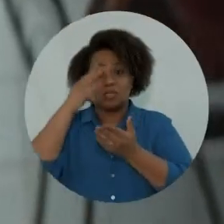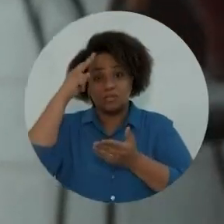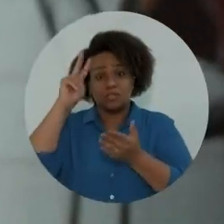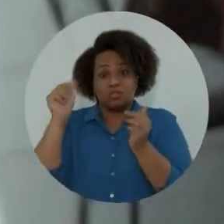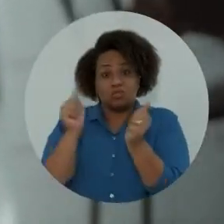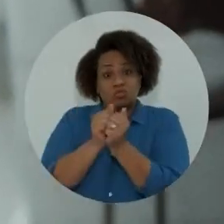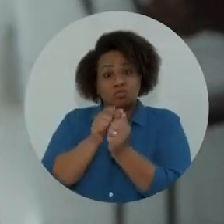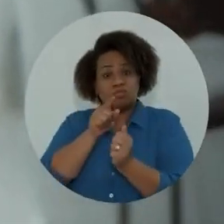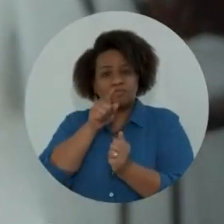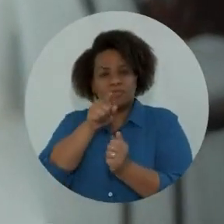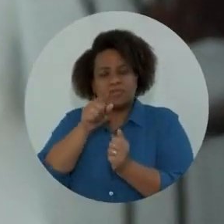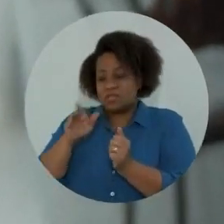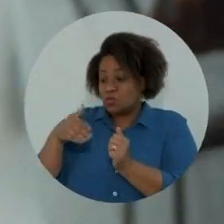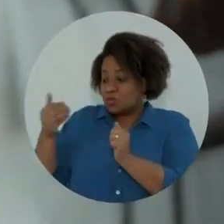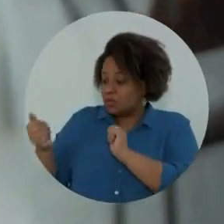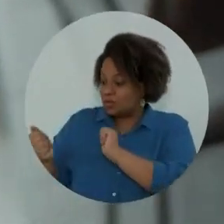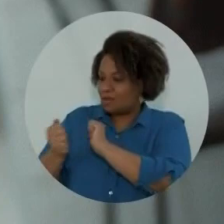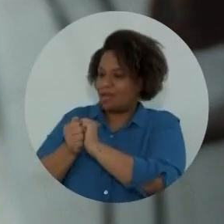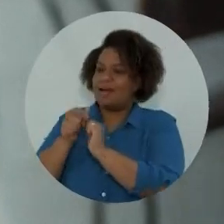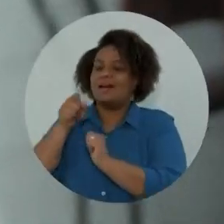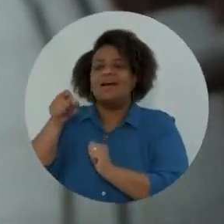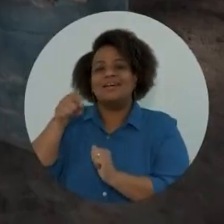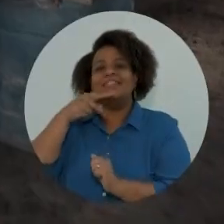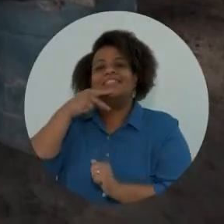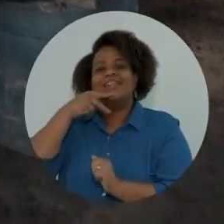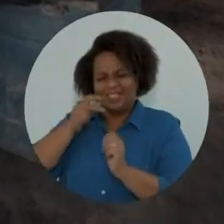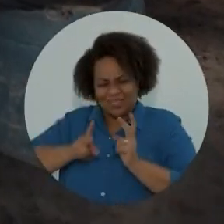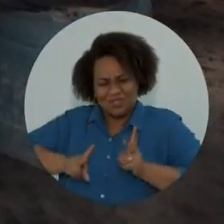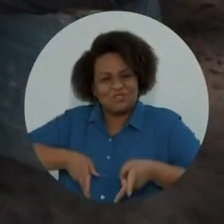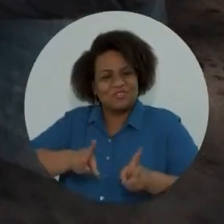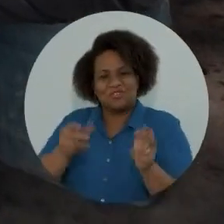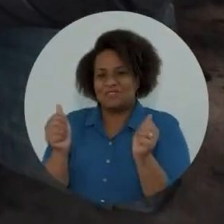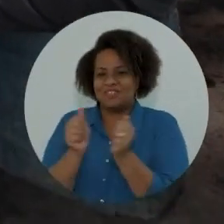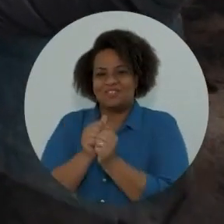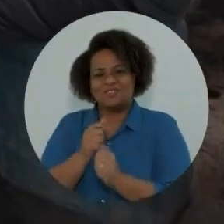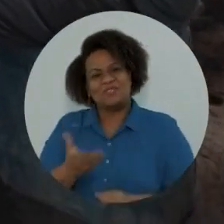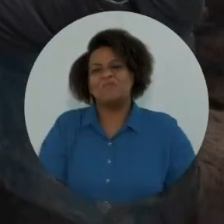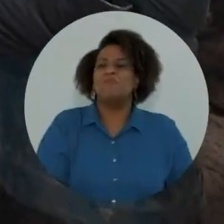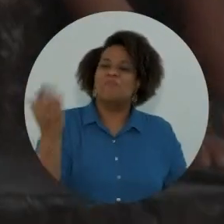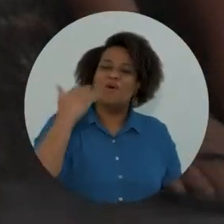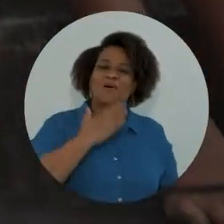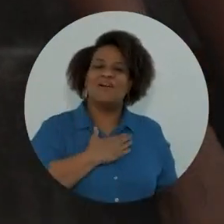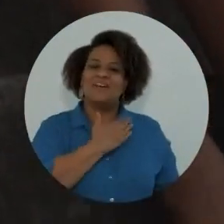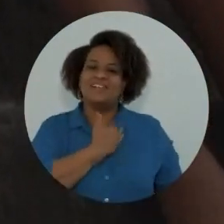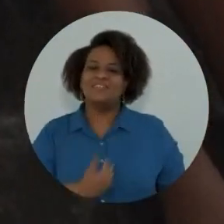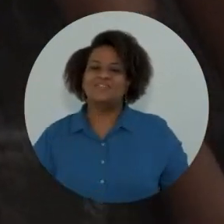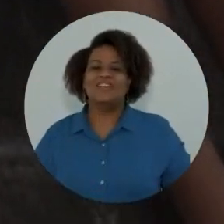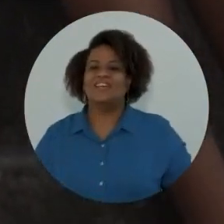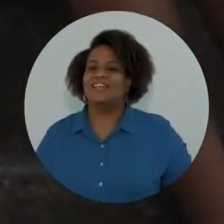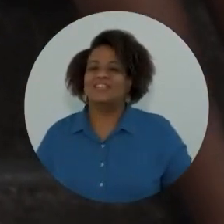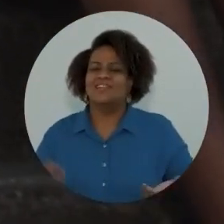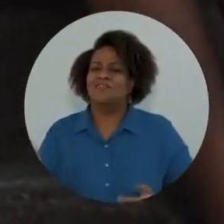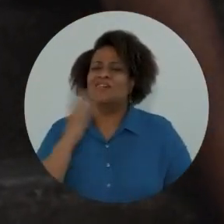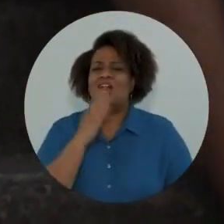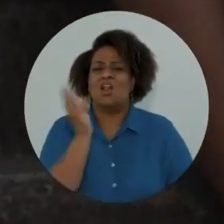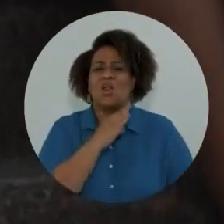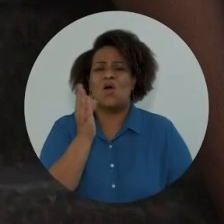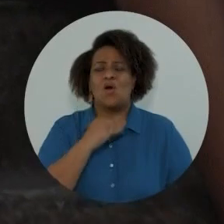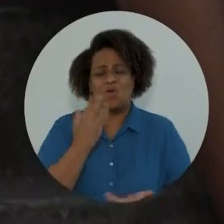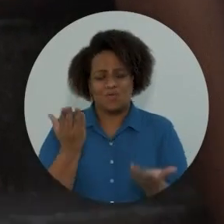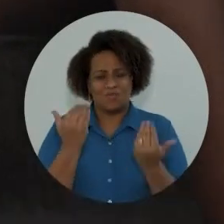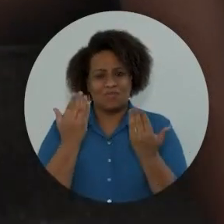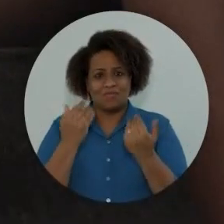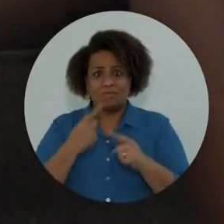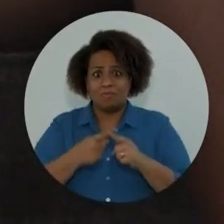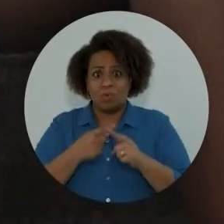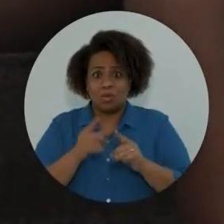é do seu lado que a gente vai continuar. Bora, meu governador. E chegue logo, viu? Porque já está todo mundo